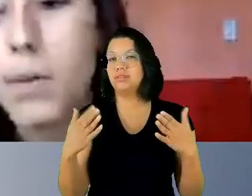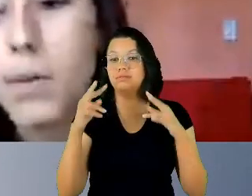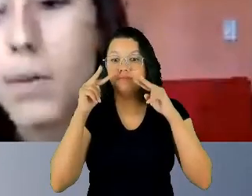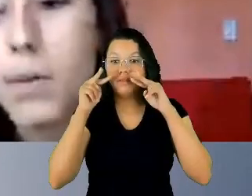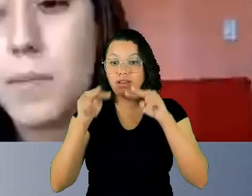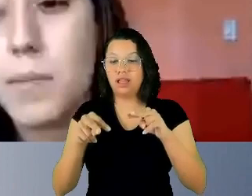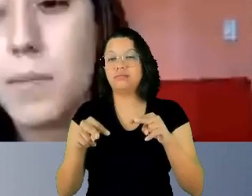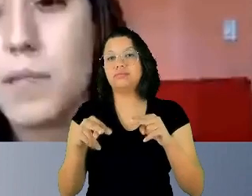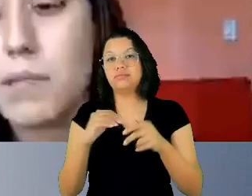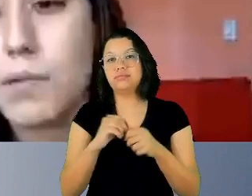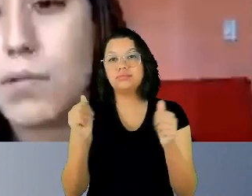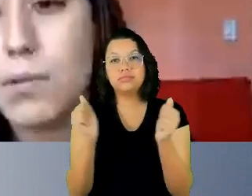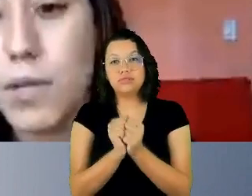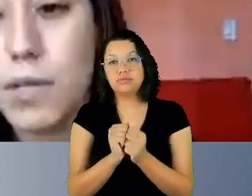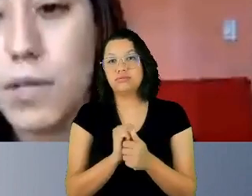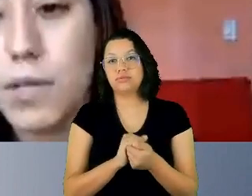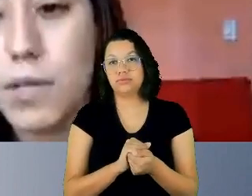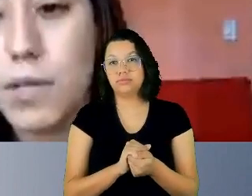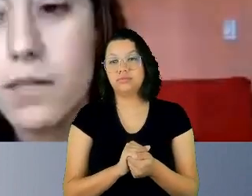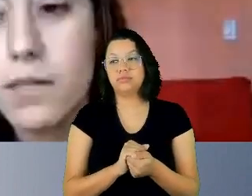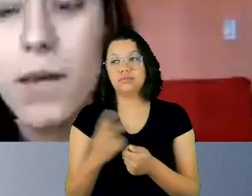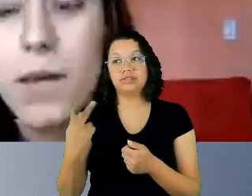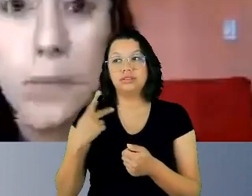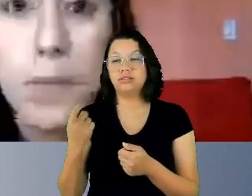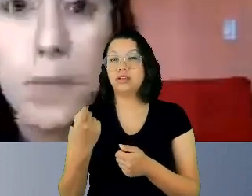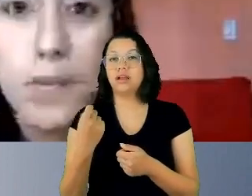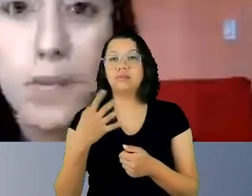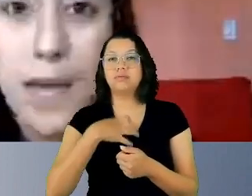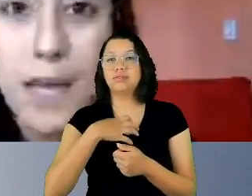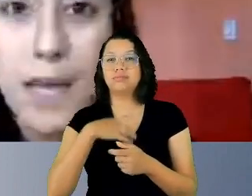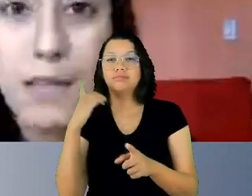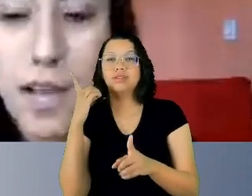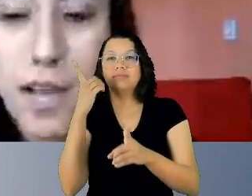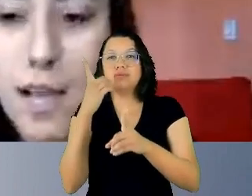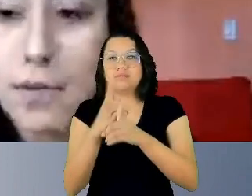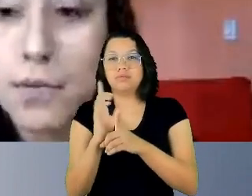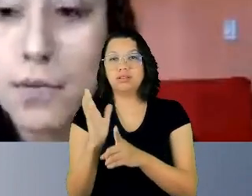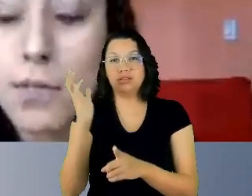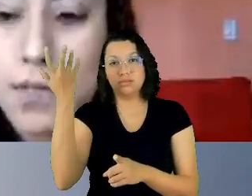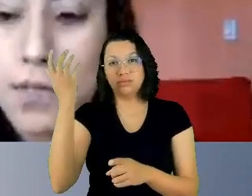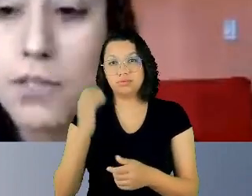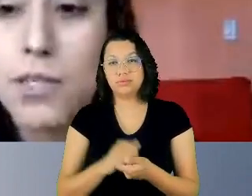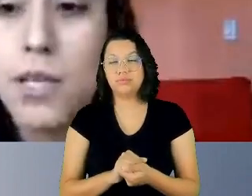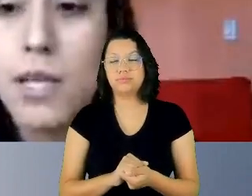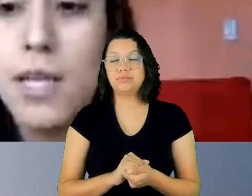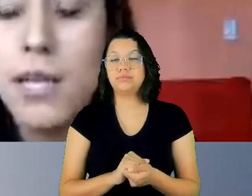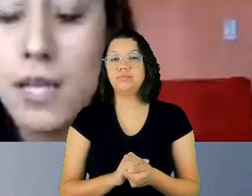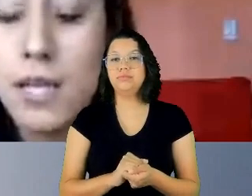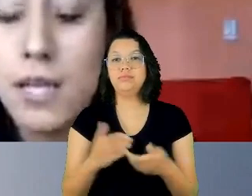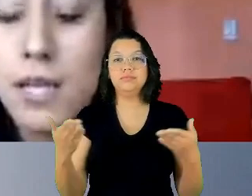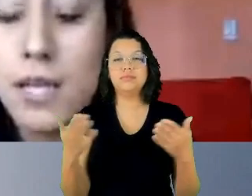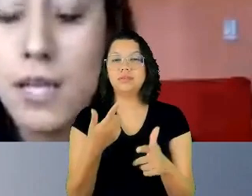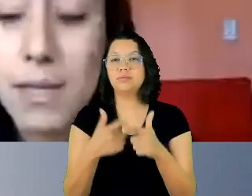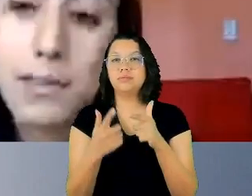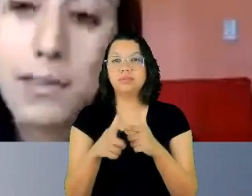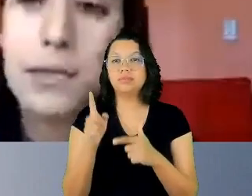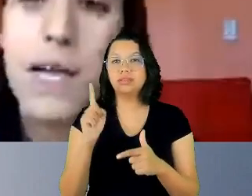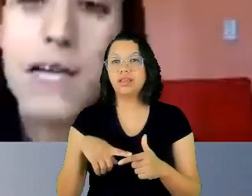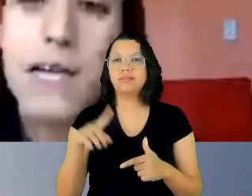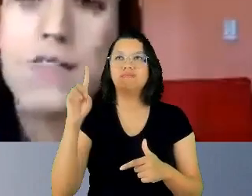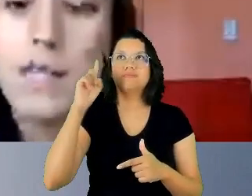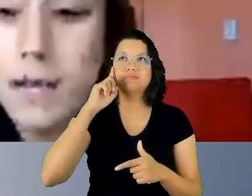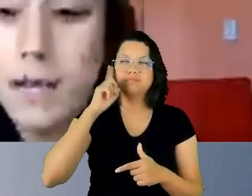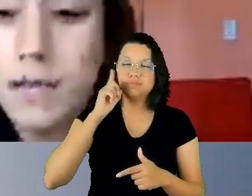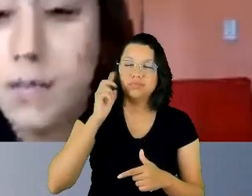é a única forma de encontrar soluções para um problema que é diário, é constante e que, para além das